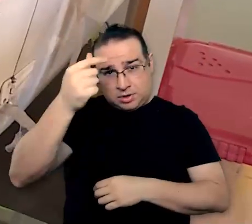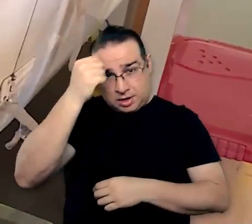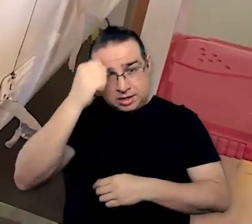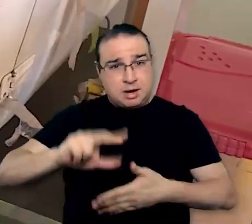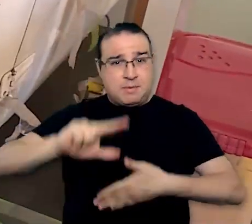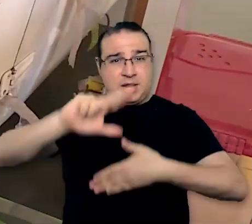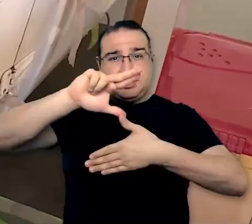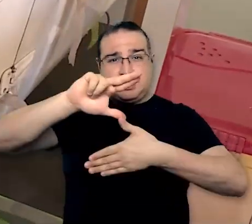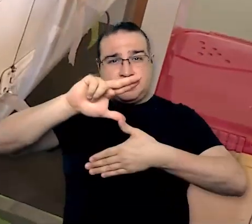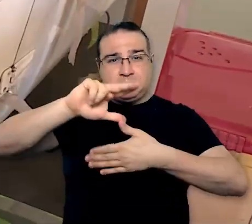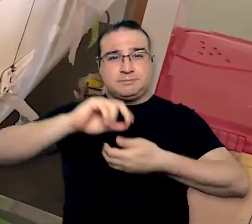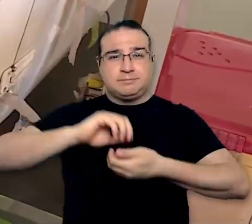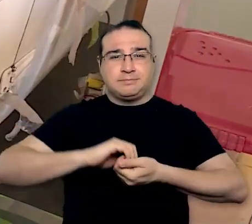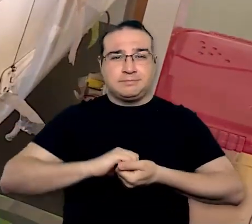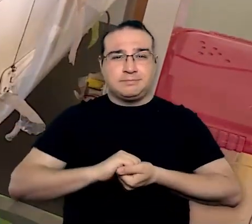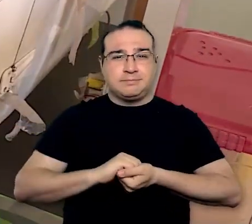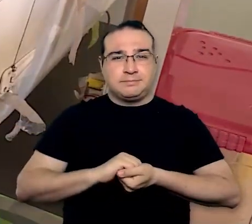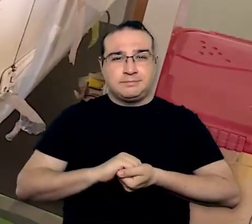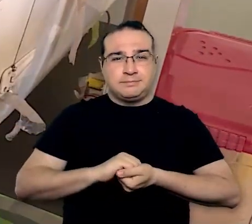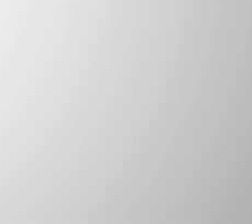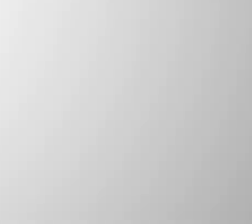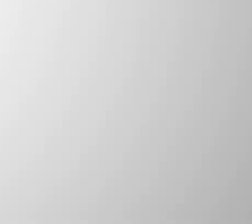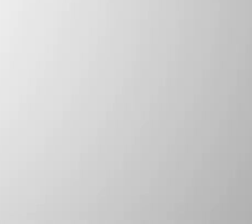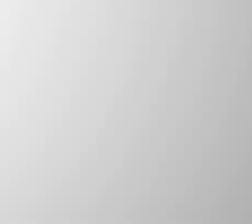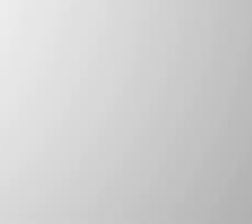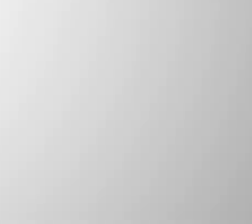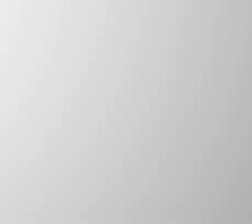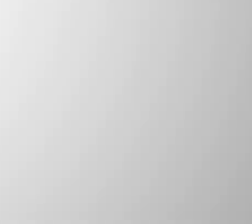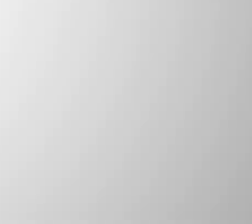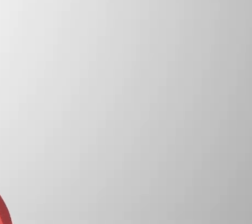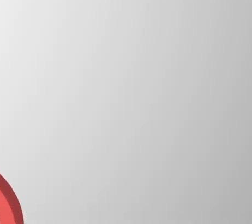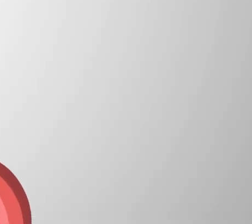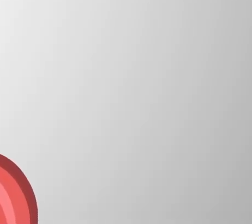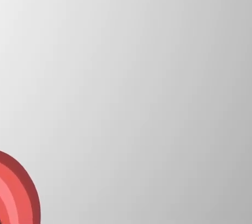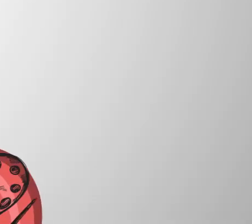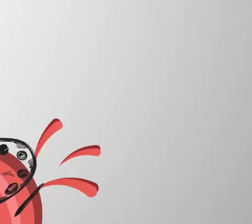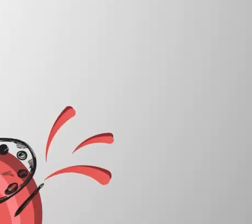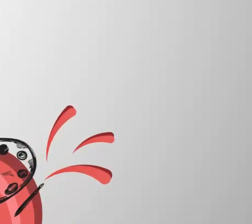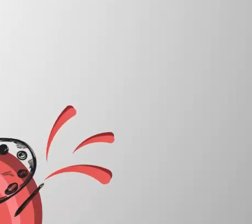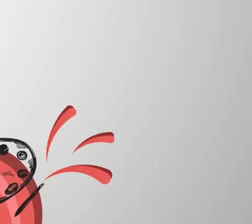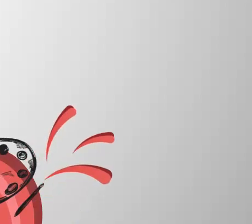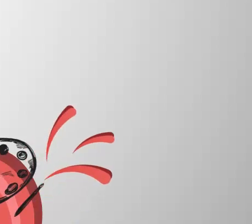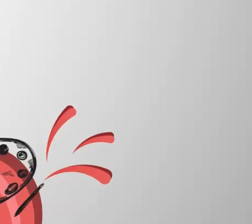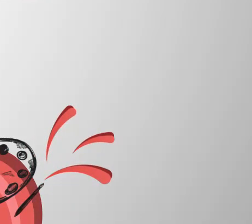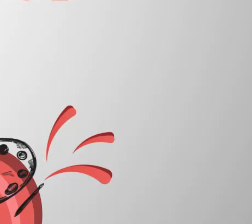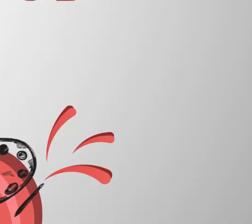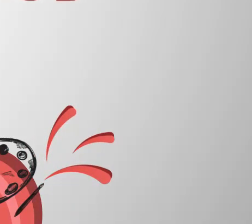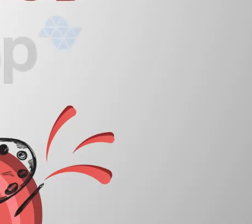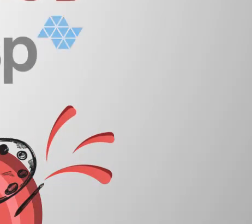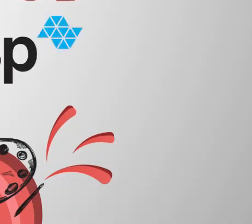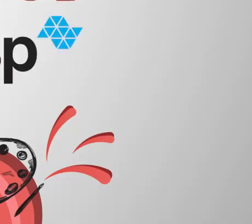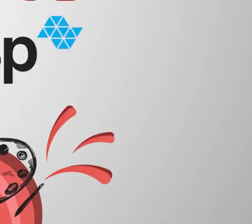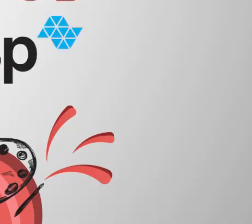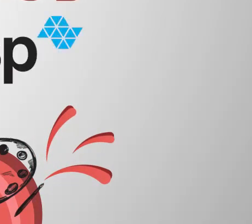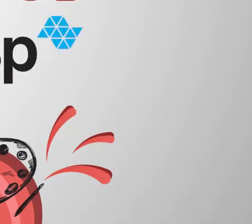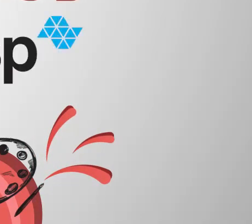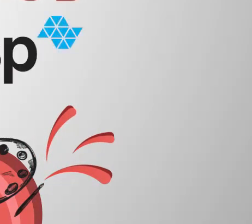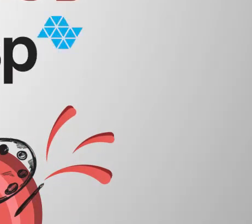universidades da América Latina. Música Música